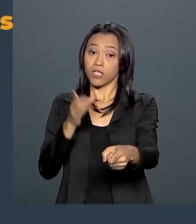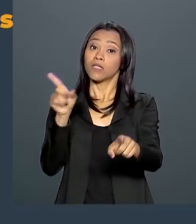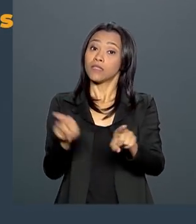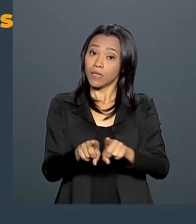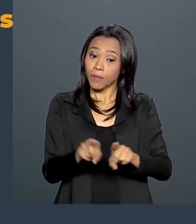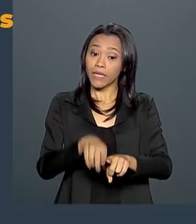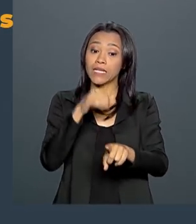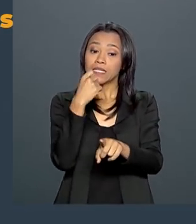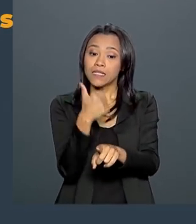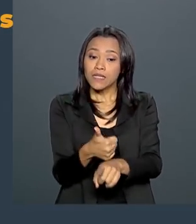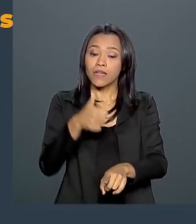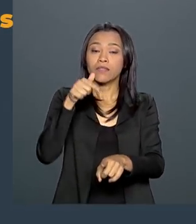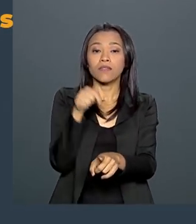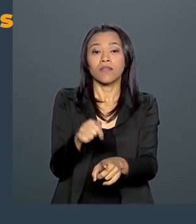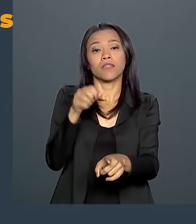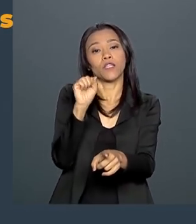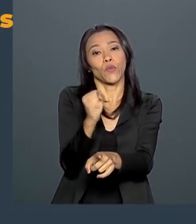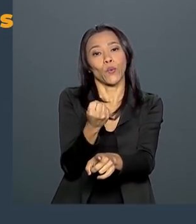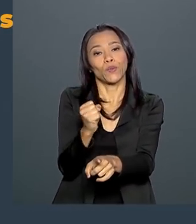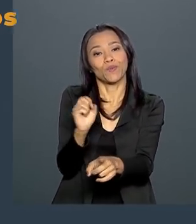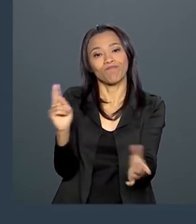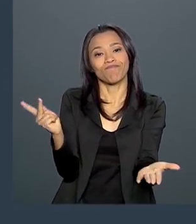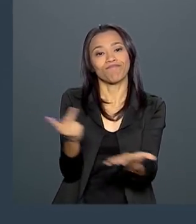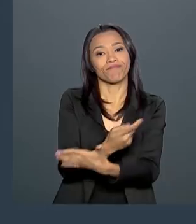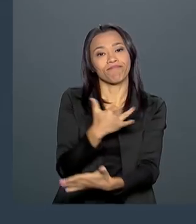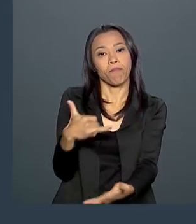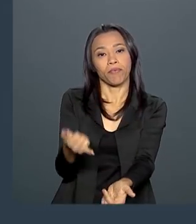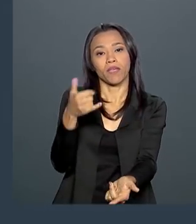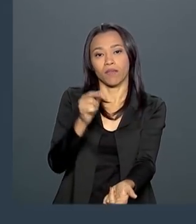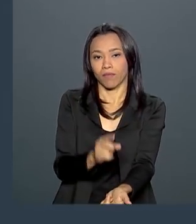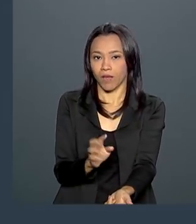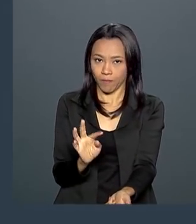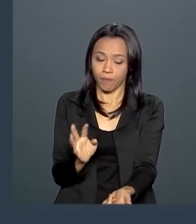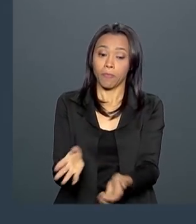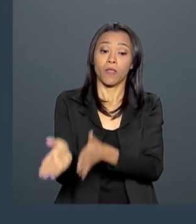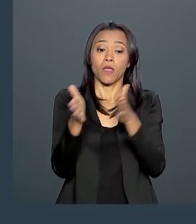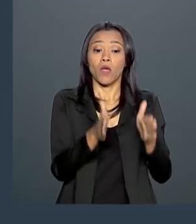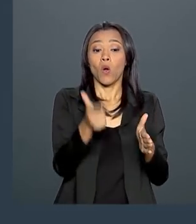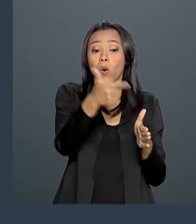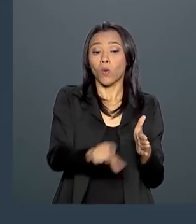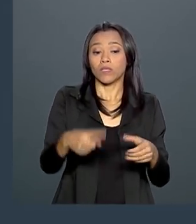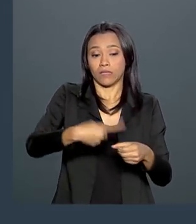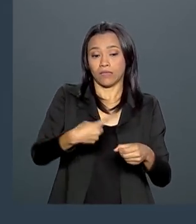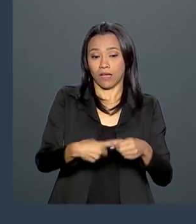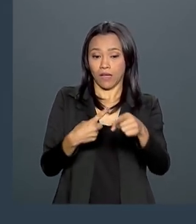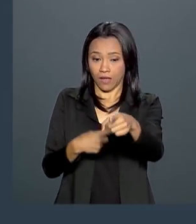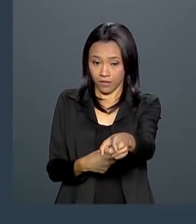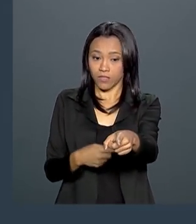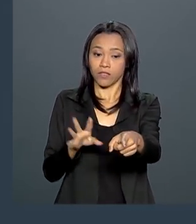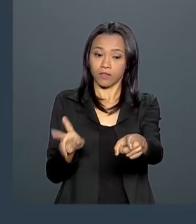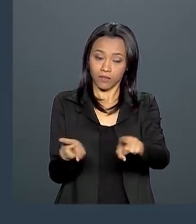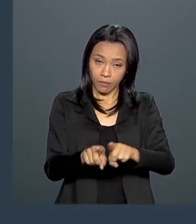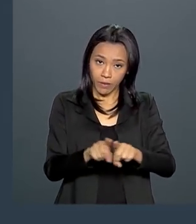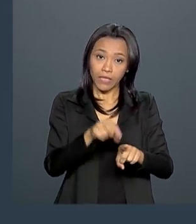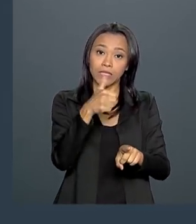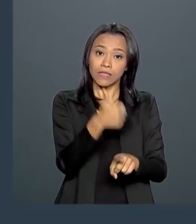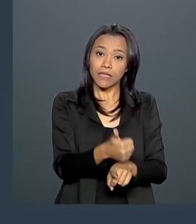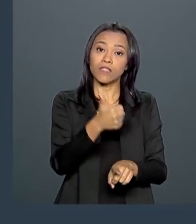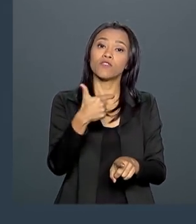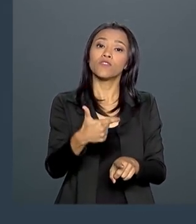178 crimes notificados. Outra cidade, São José dos Pinhais, no Paraná, teve